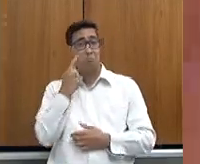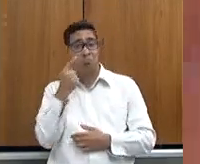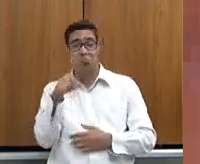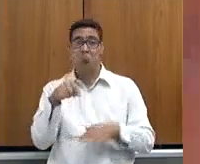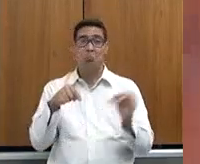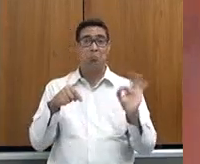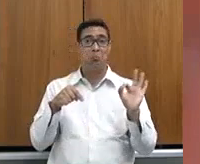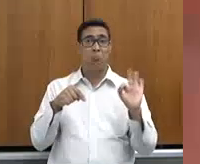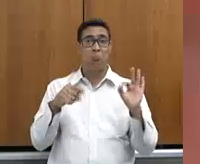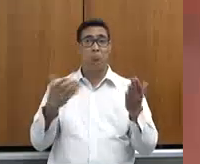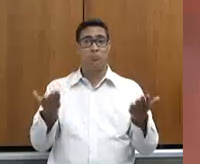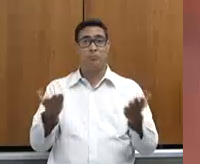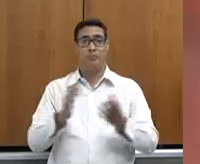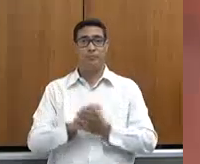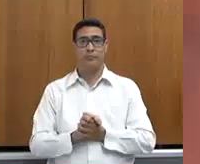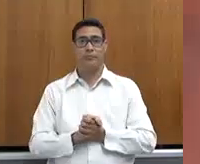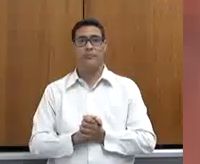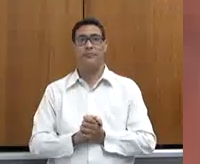Não vi